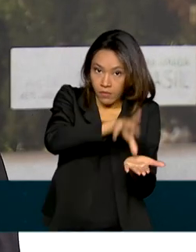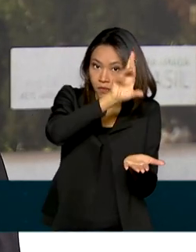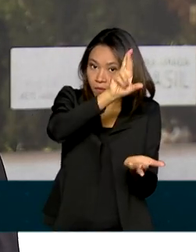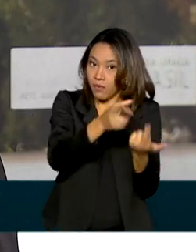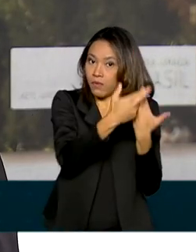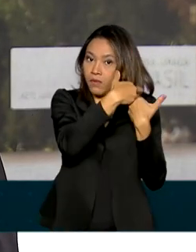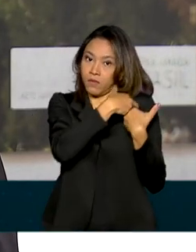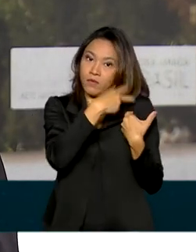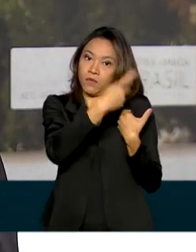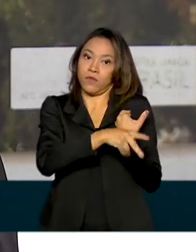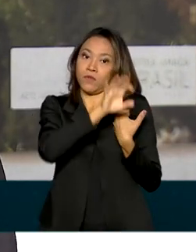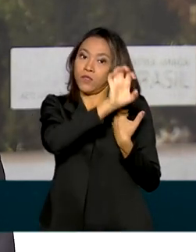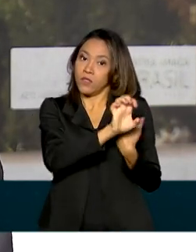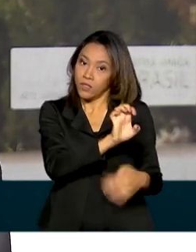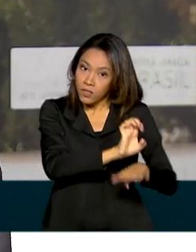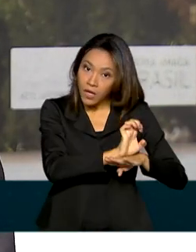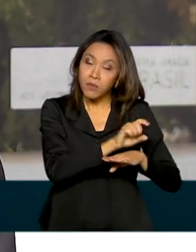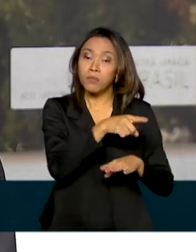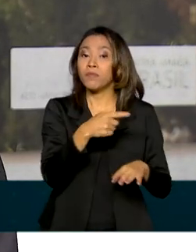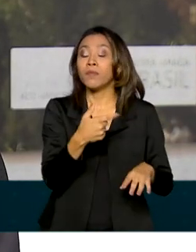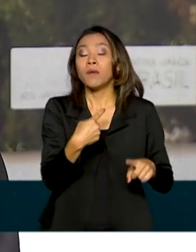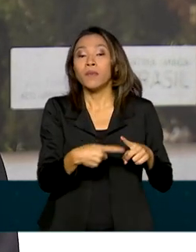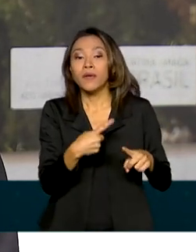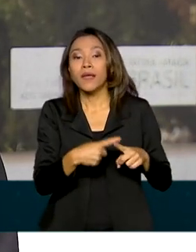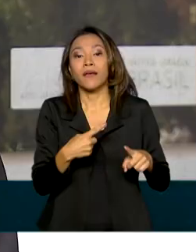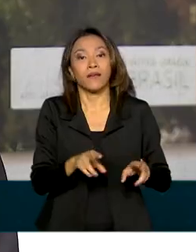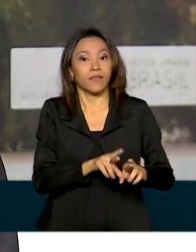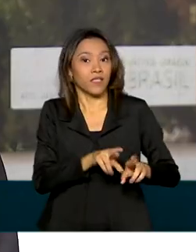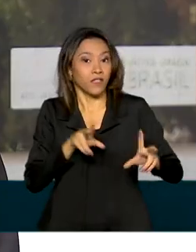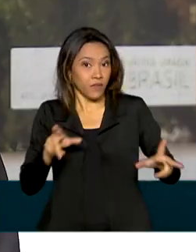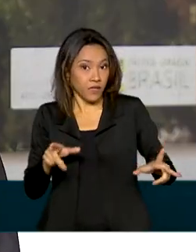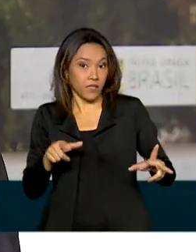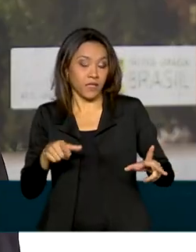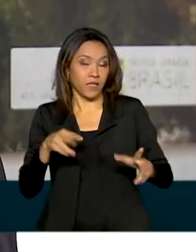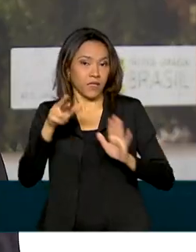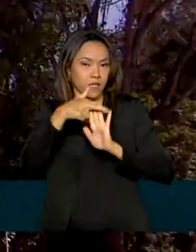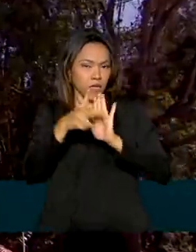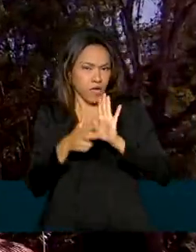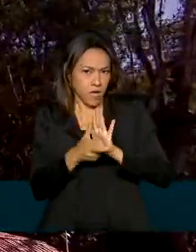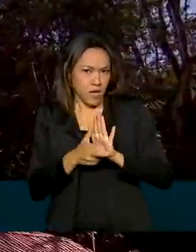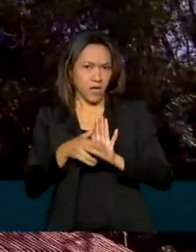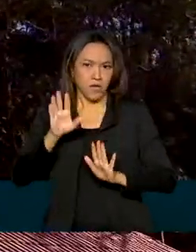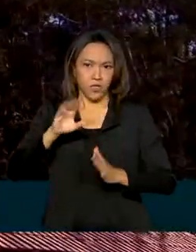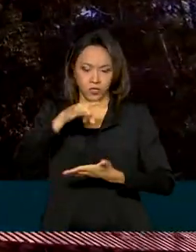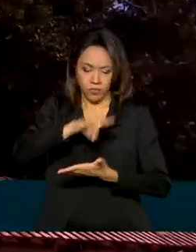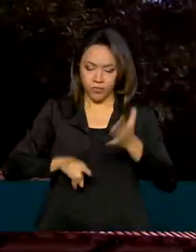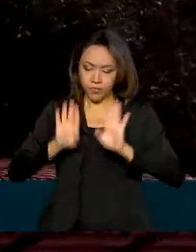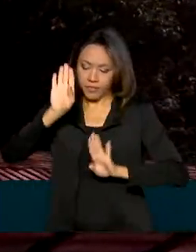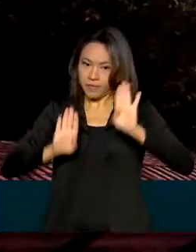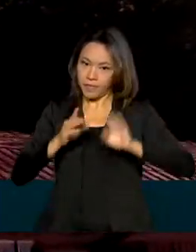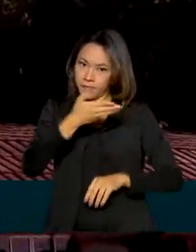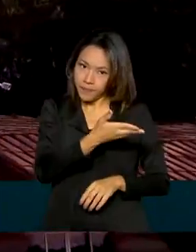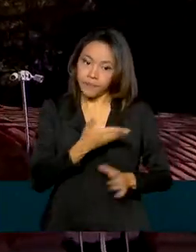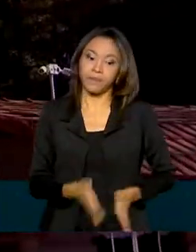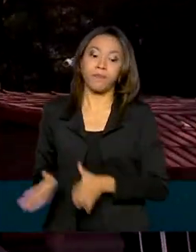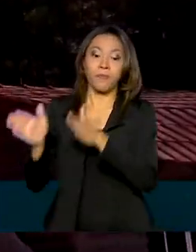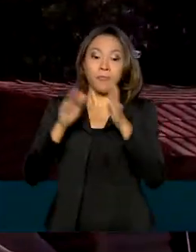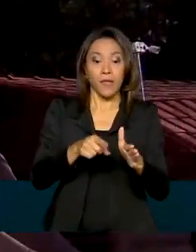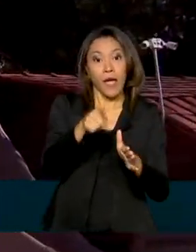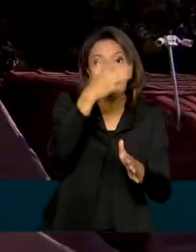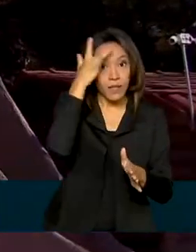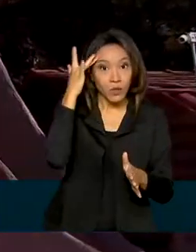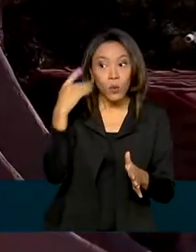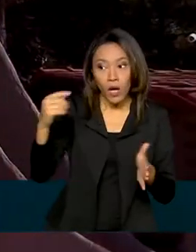está sujeito às regras de licitação que o poder público é obrigado a se sujeitar. Ao adotar um parque, o interessado se